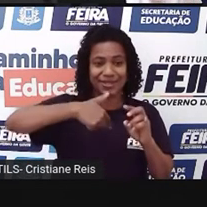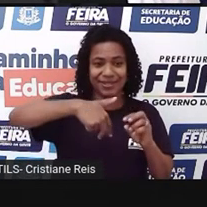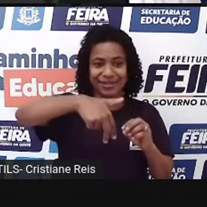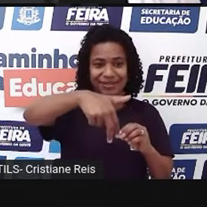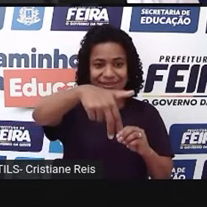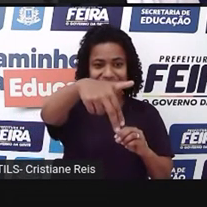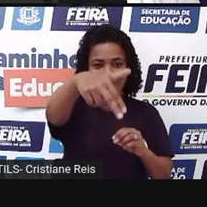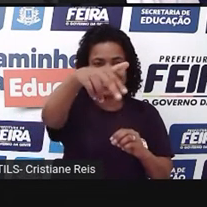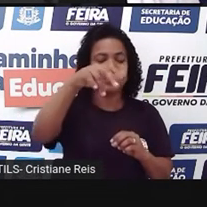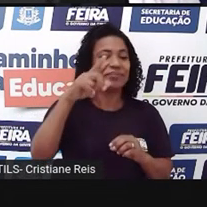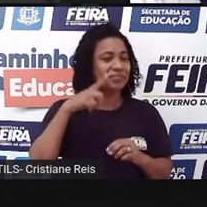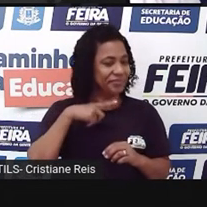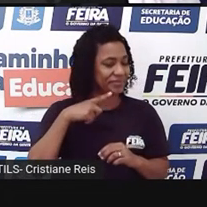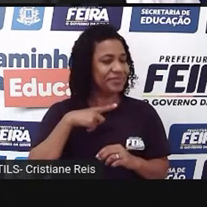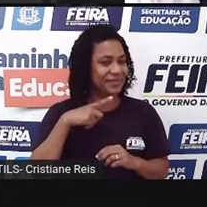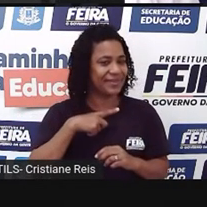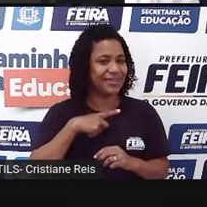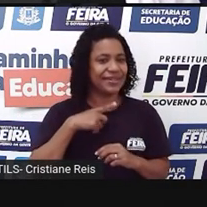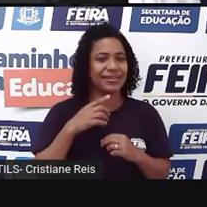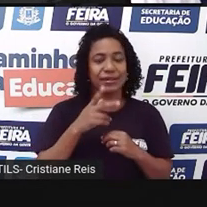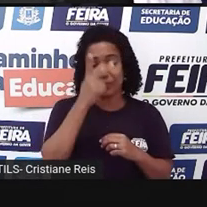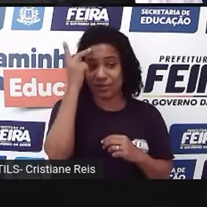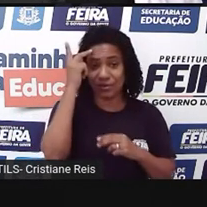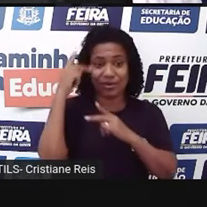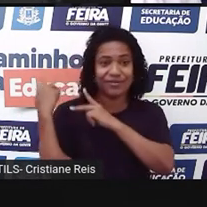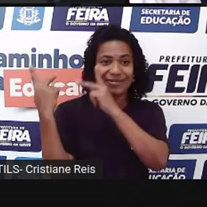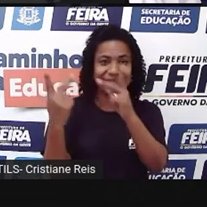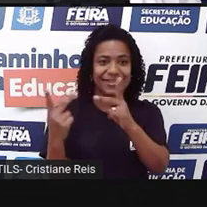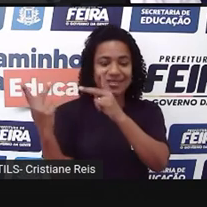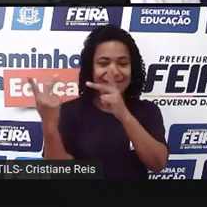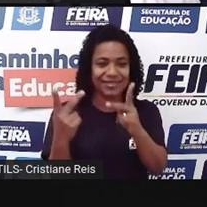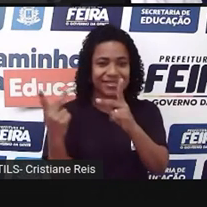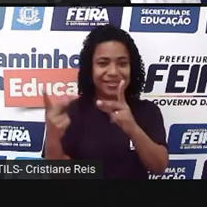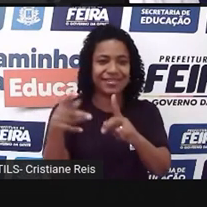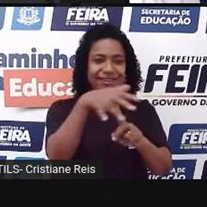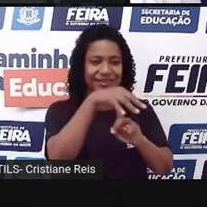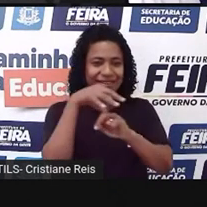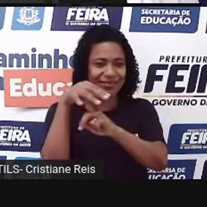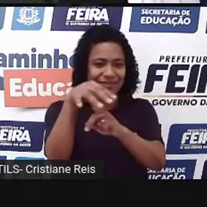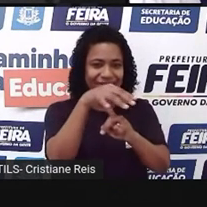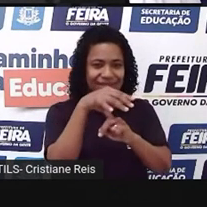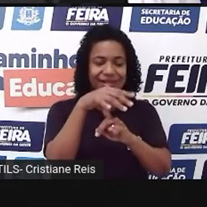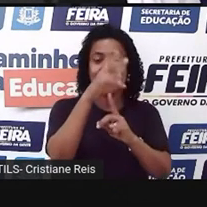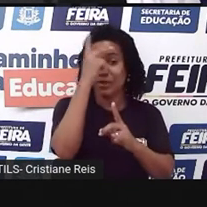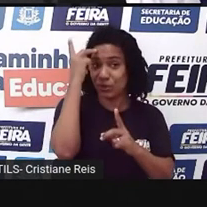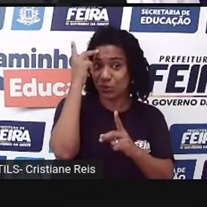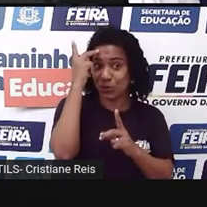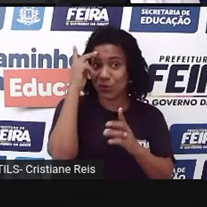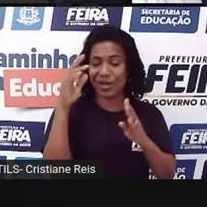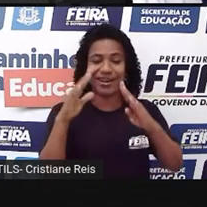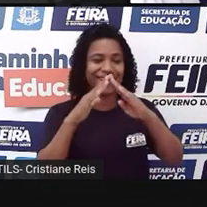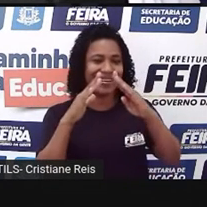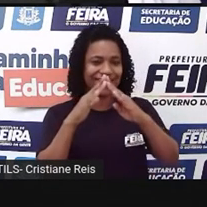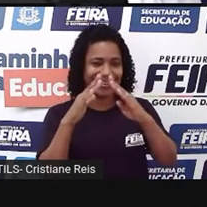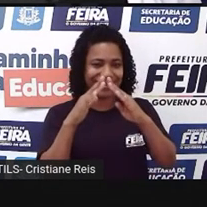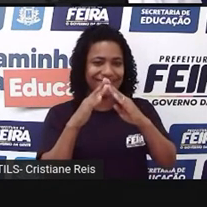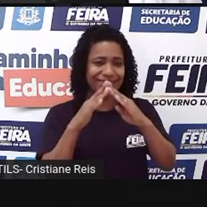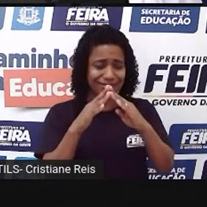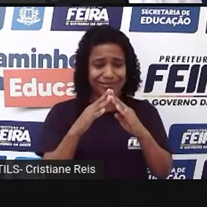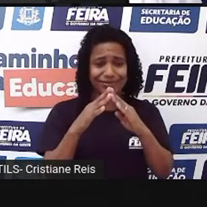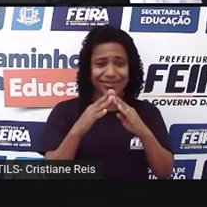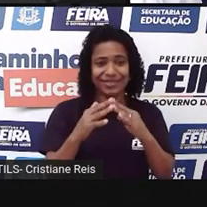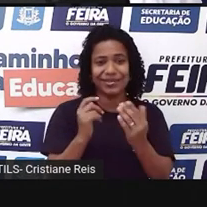uma posição só. Então, o público das feiras é composto, em sua maioria, por donas de casas e aposentados, como eu falei antes,